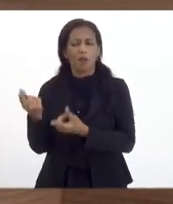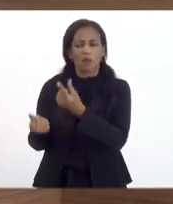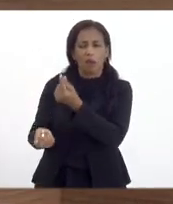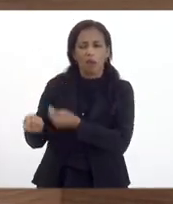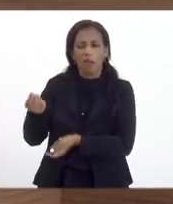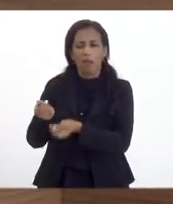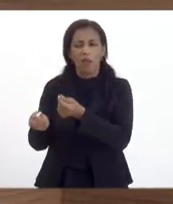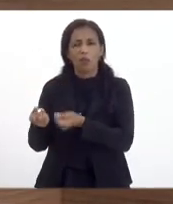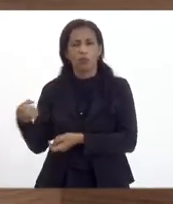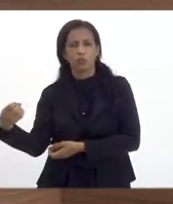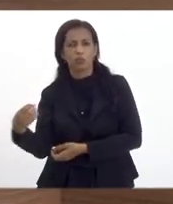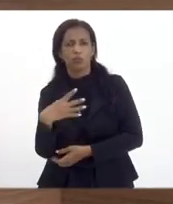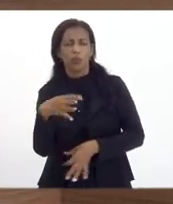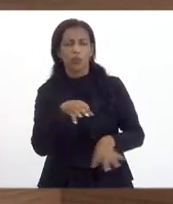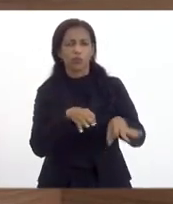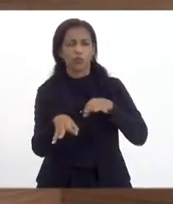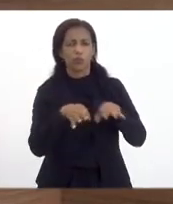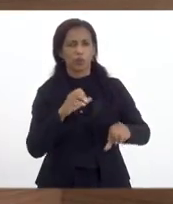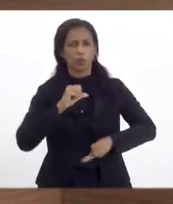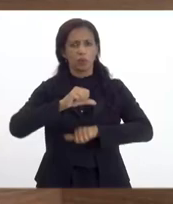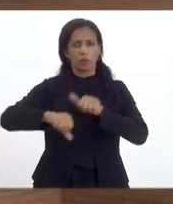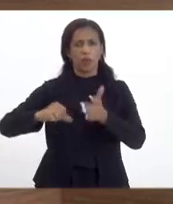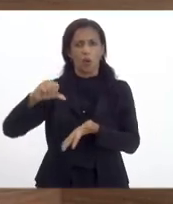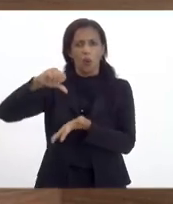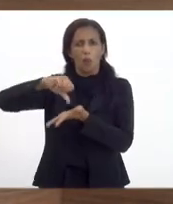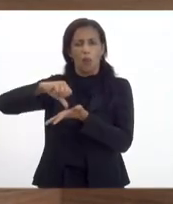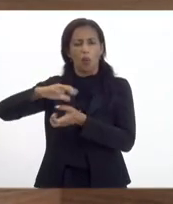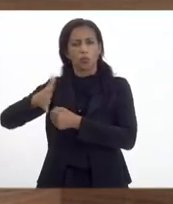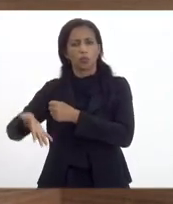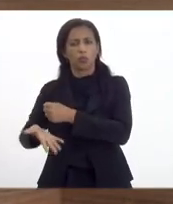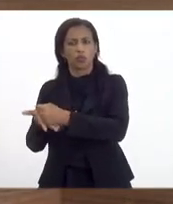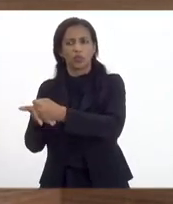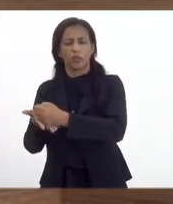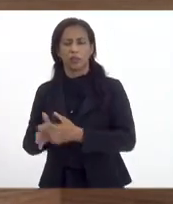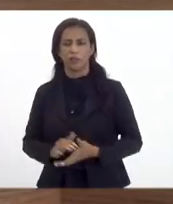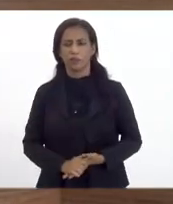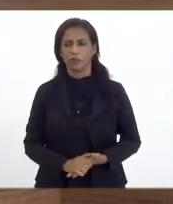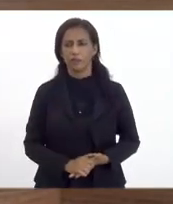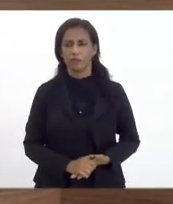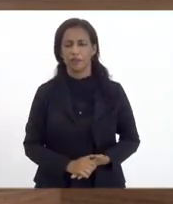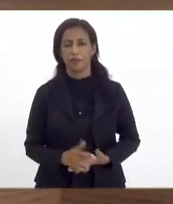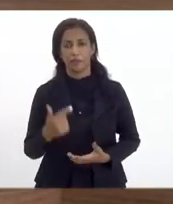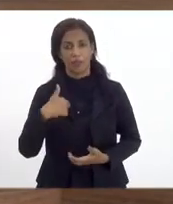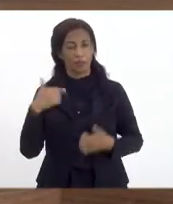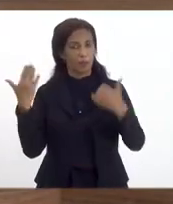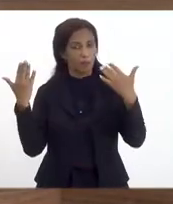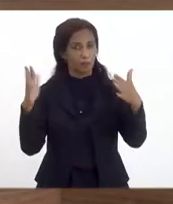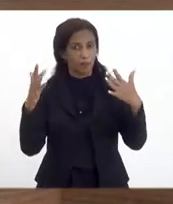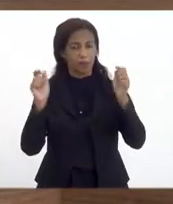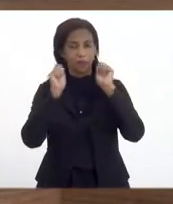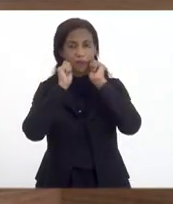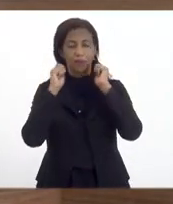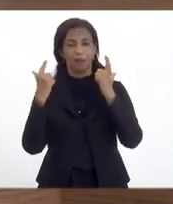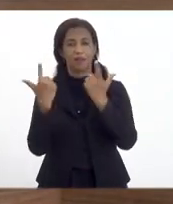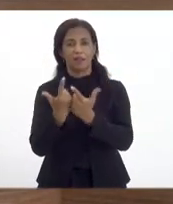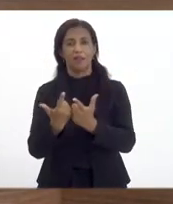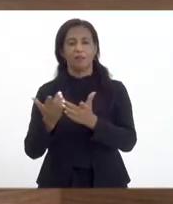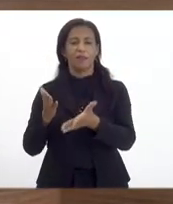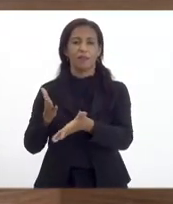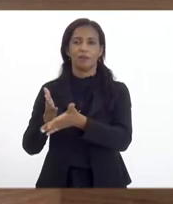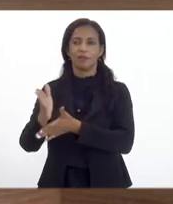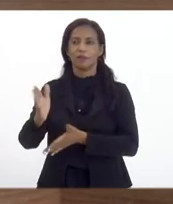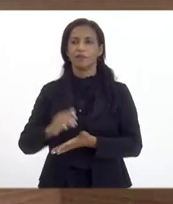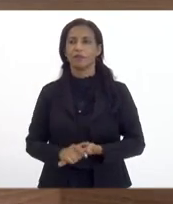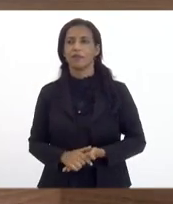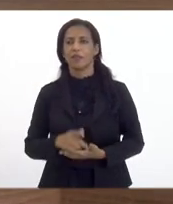implantação de alguns projetos e tornar o Polo autossustentável. Finalizando, eu parabenizo a LERJ pela aprovação